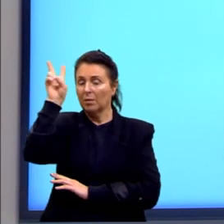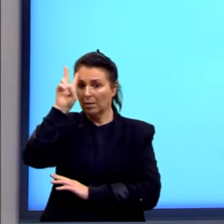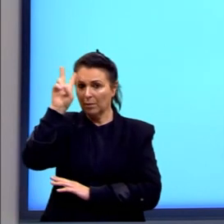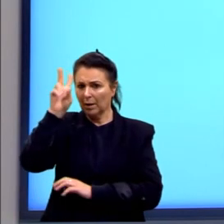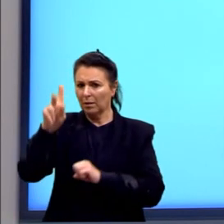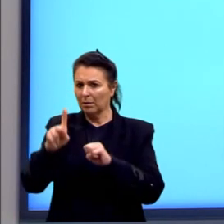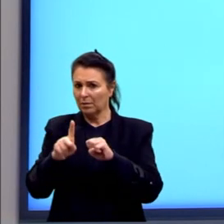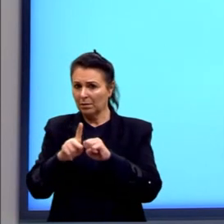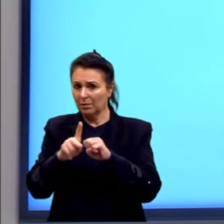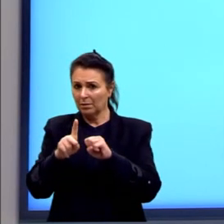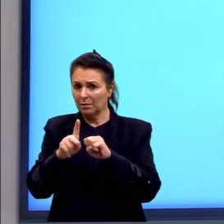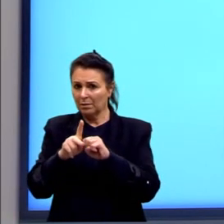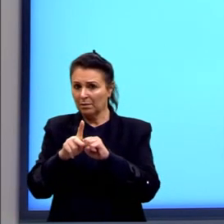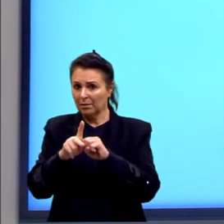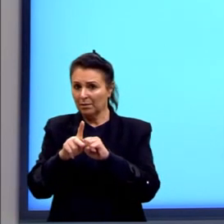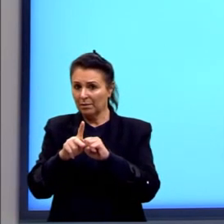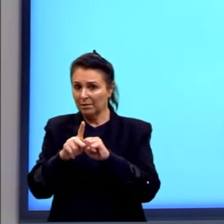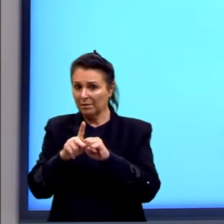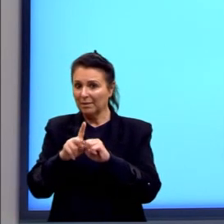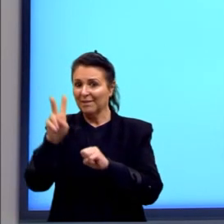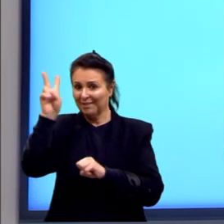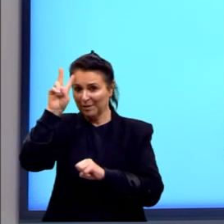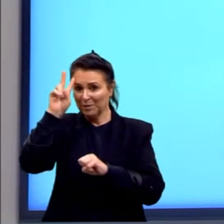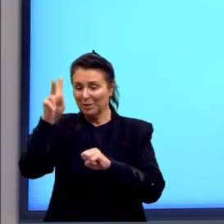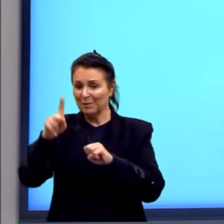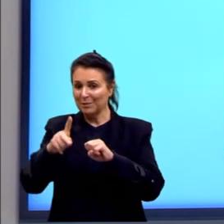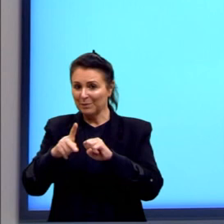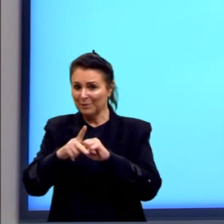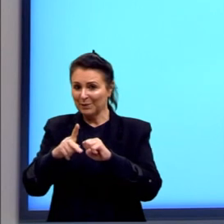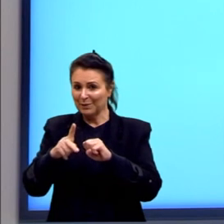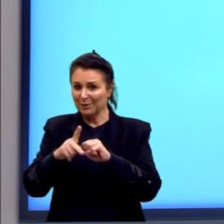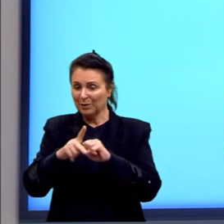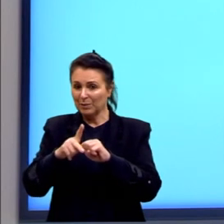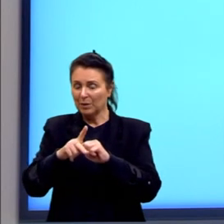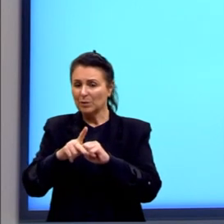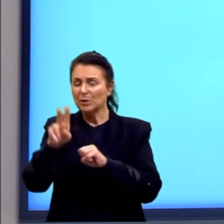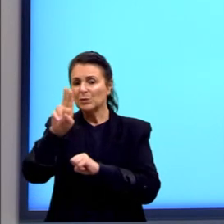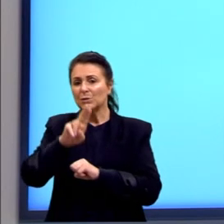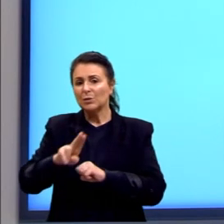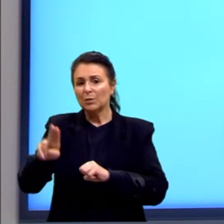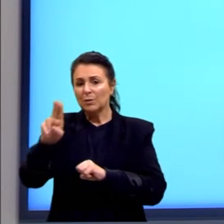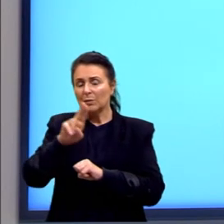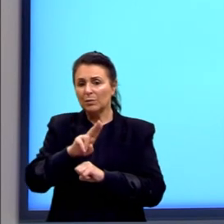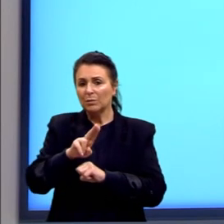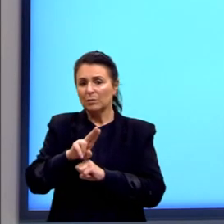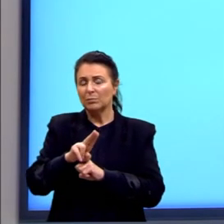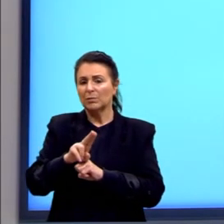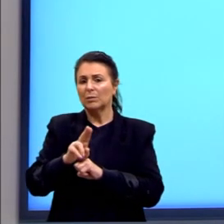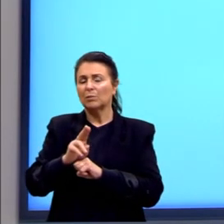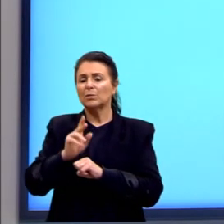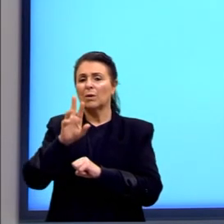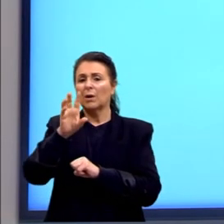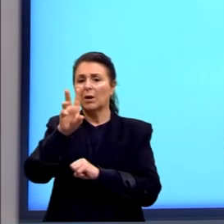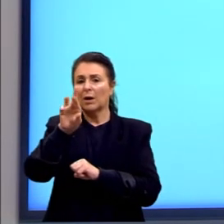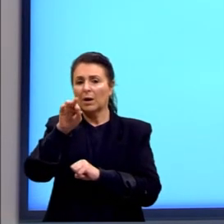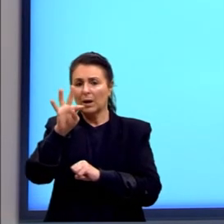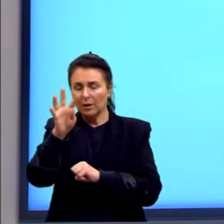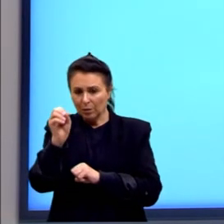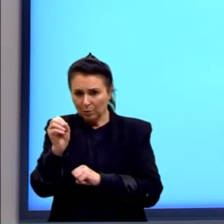alguma coisa, né? Pronomes. É quando a gente usa pronomes. Retos, oblíquos,